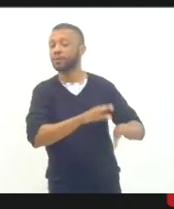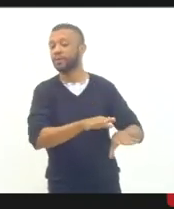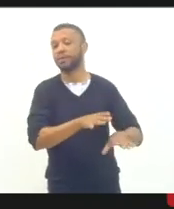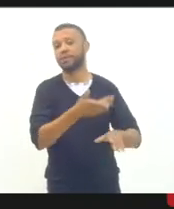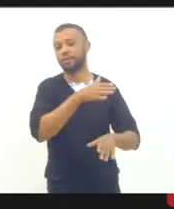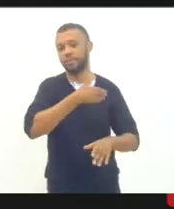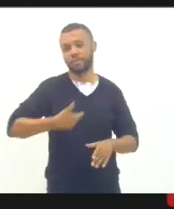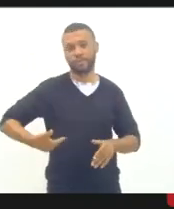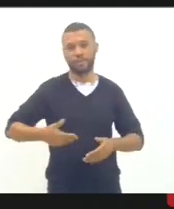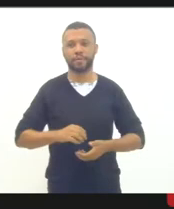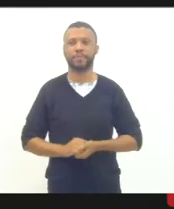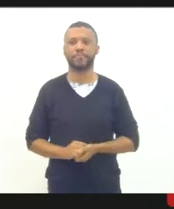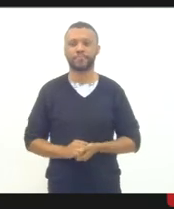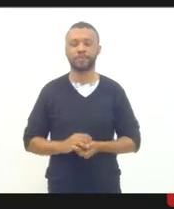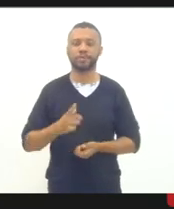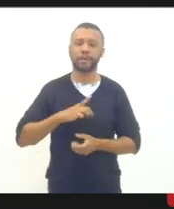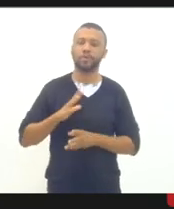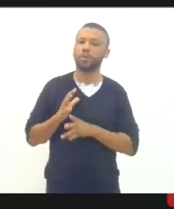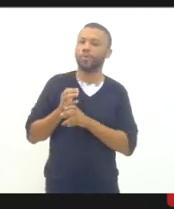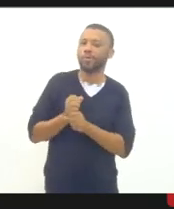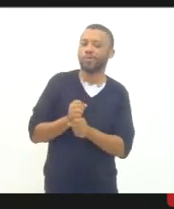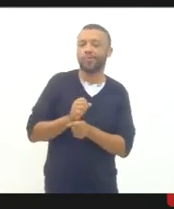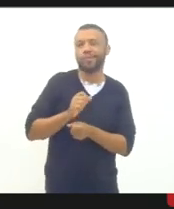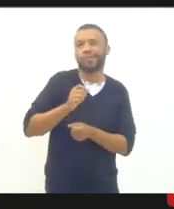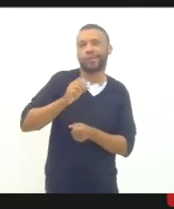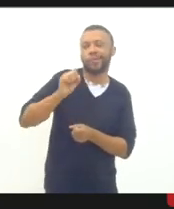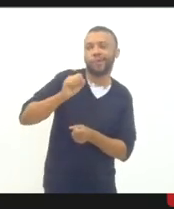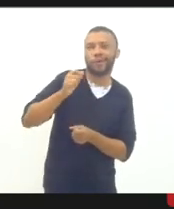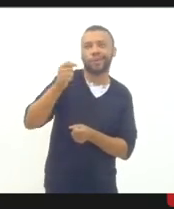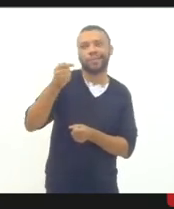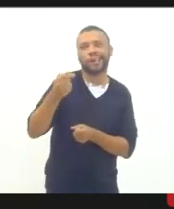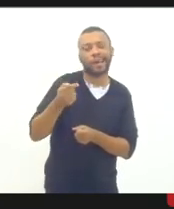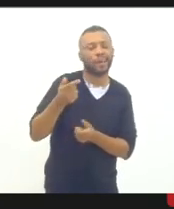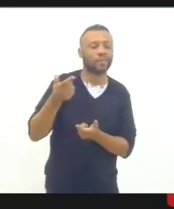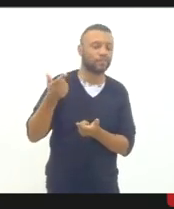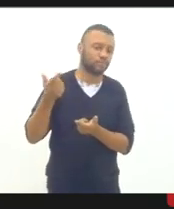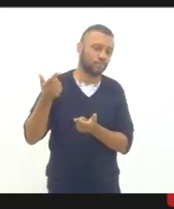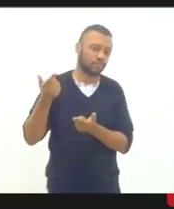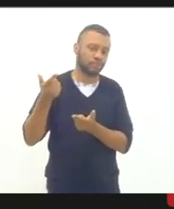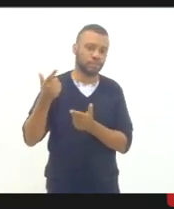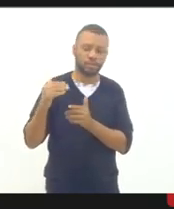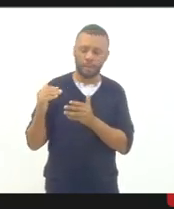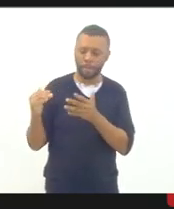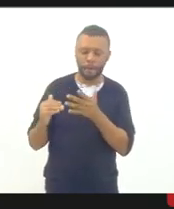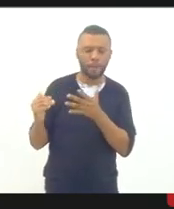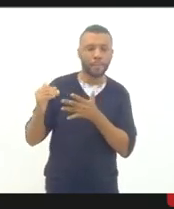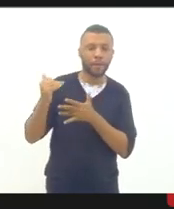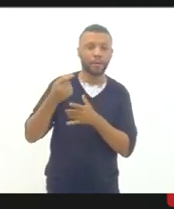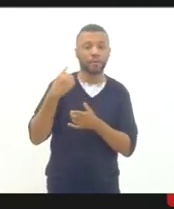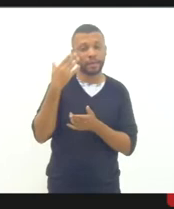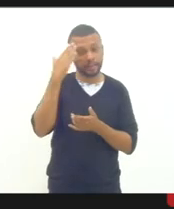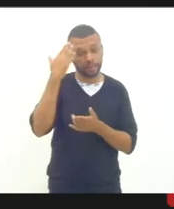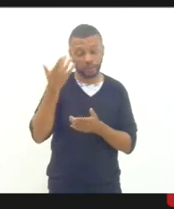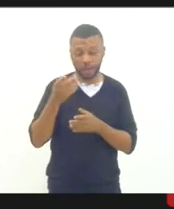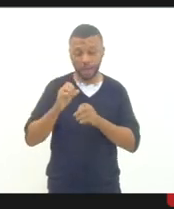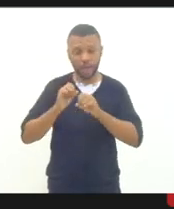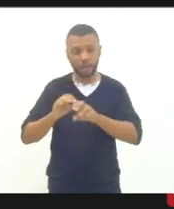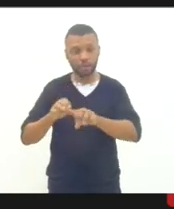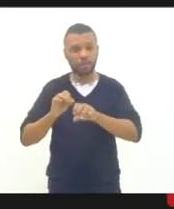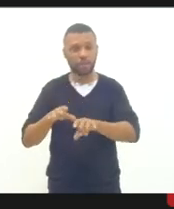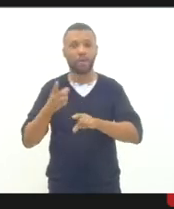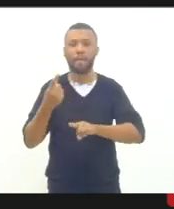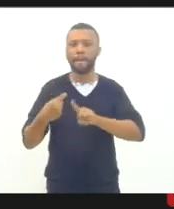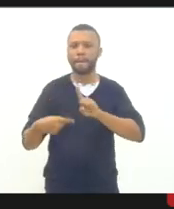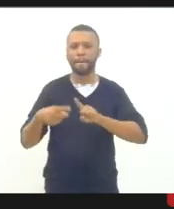educação aqui no sexto sétimo oitavo escalão e na verdade a gente sabe que a educação ela é transformadora a